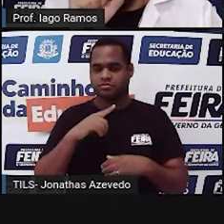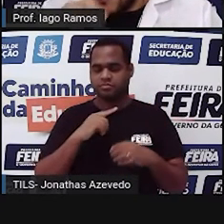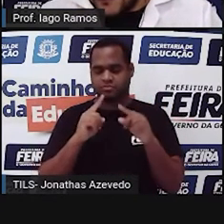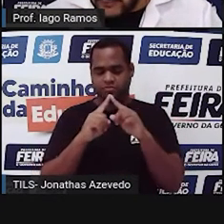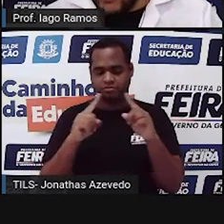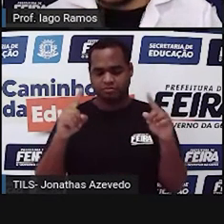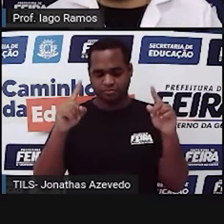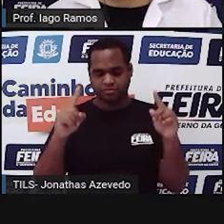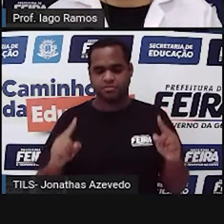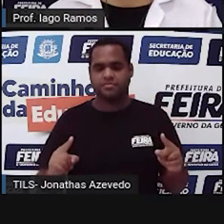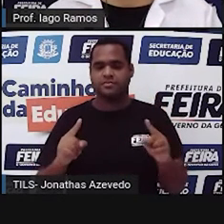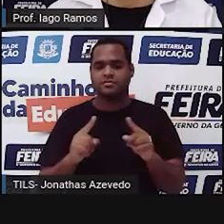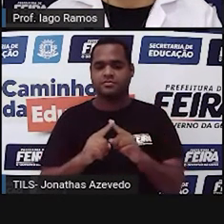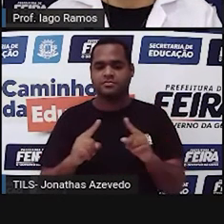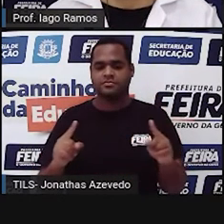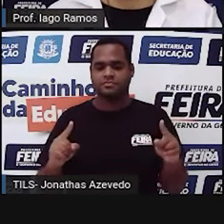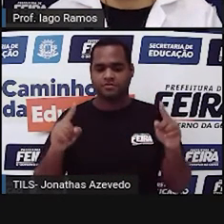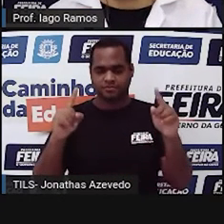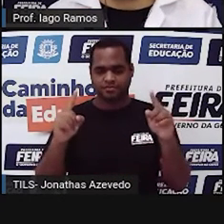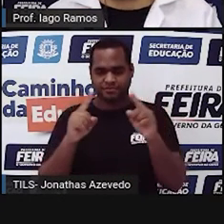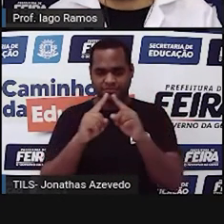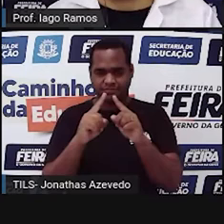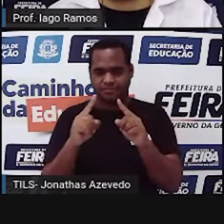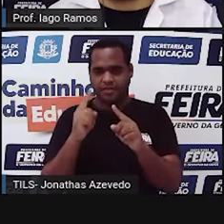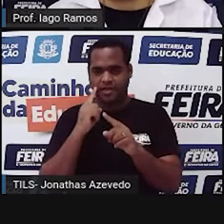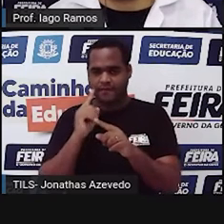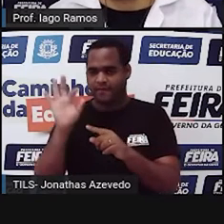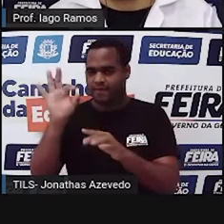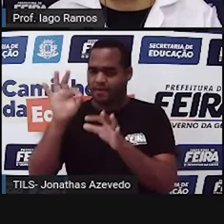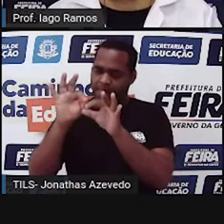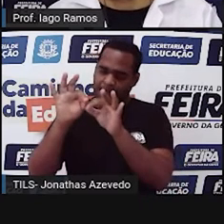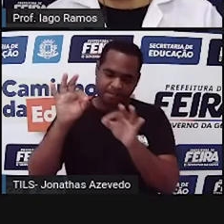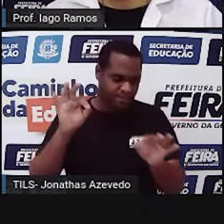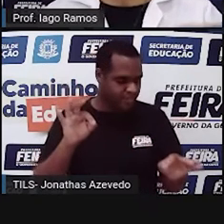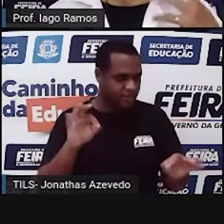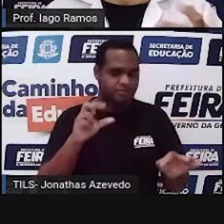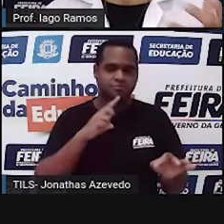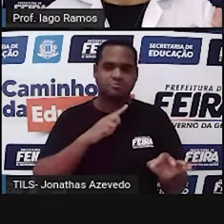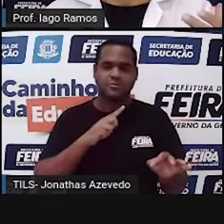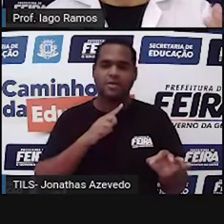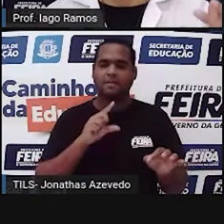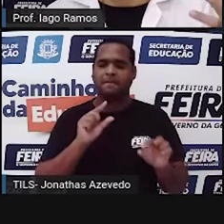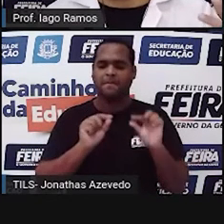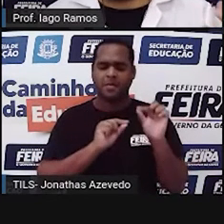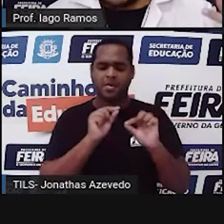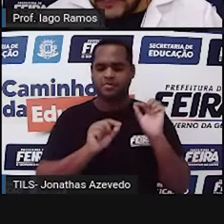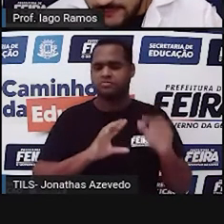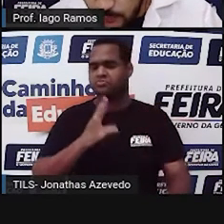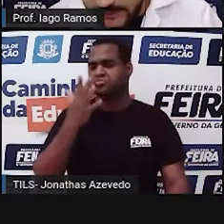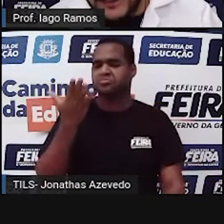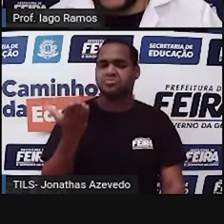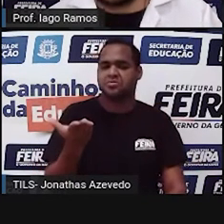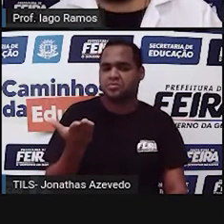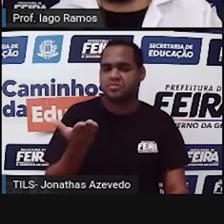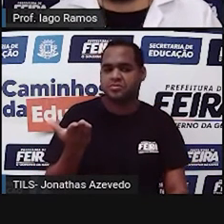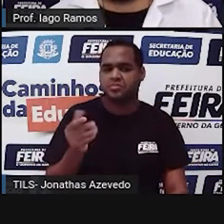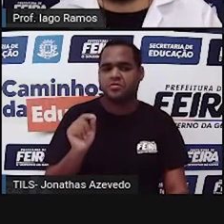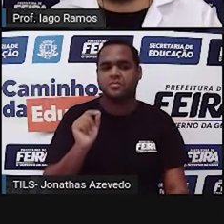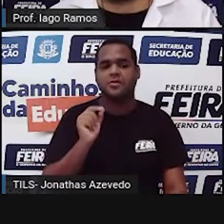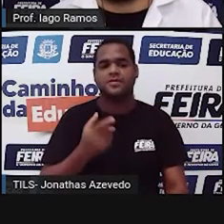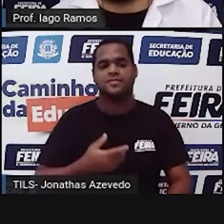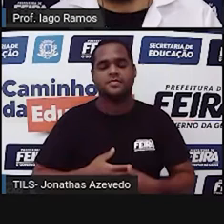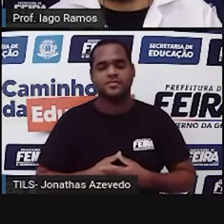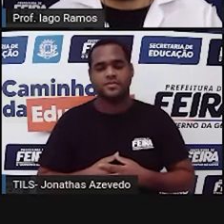usou ali, passou uma diagonal ali por dentro dele e aconteceu o que com ele? Aconteceu o que com esse